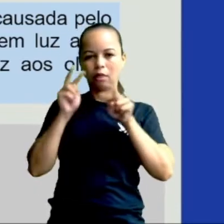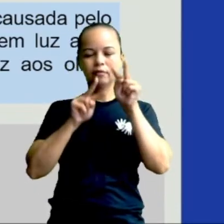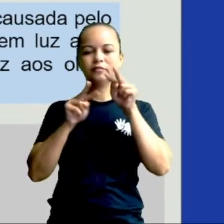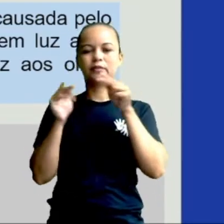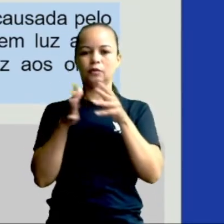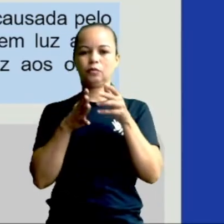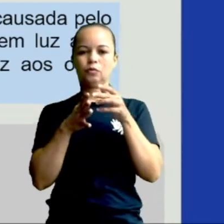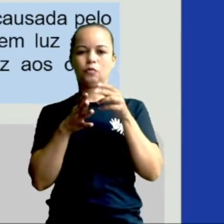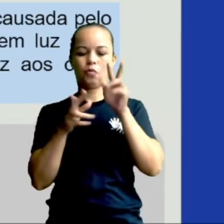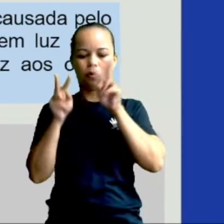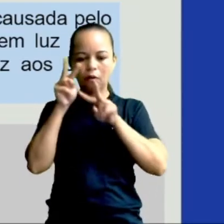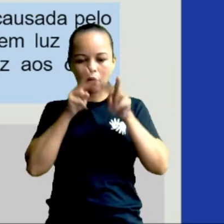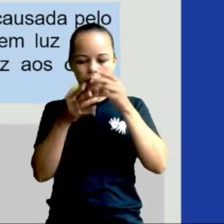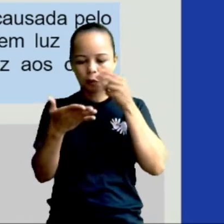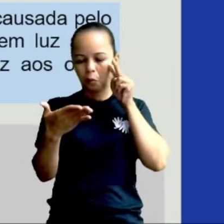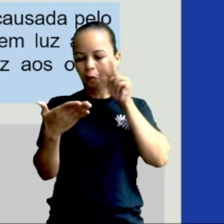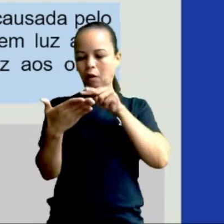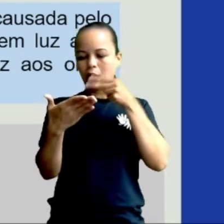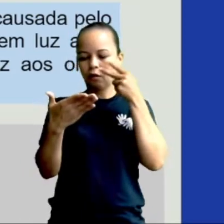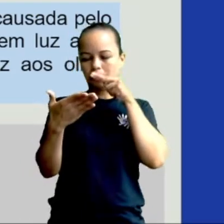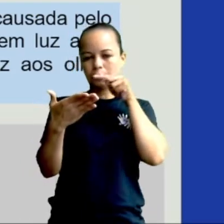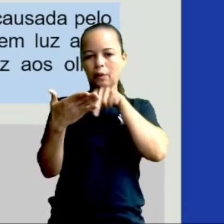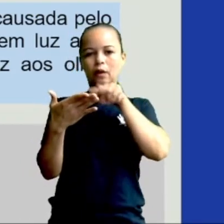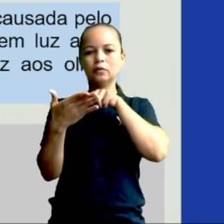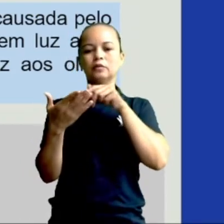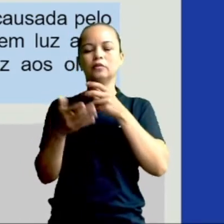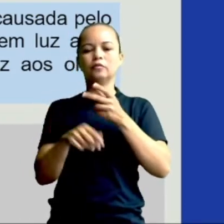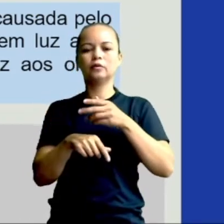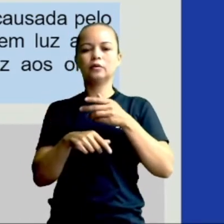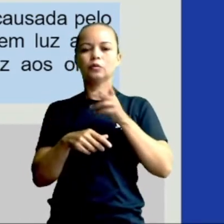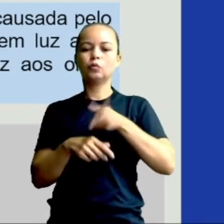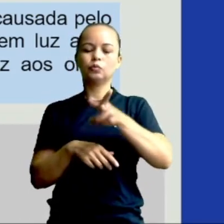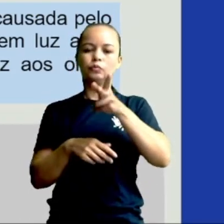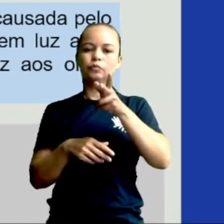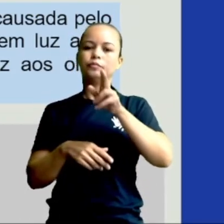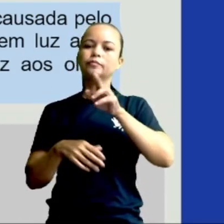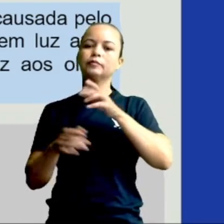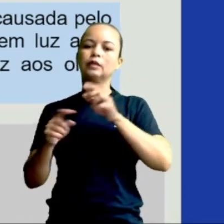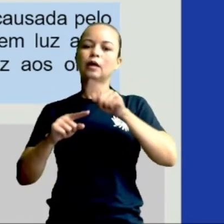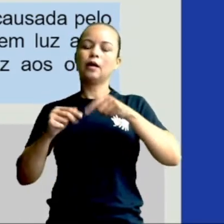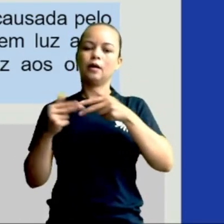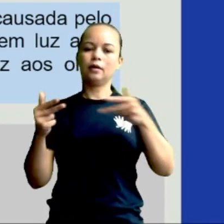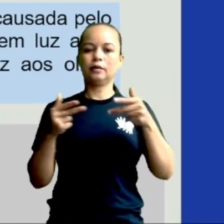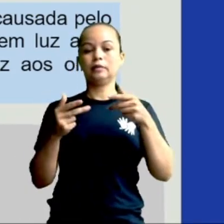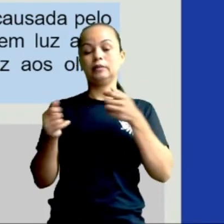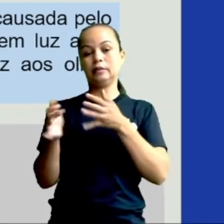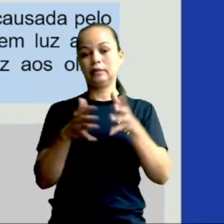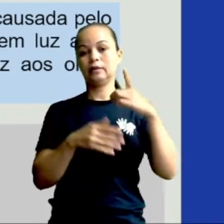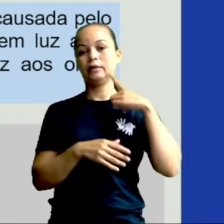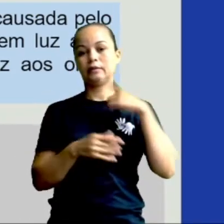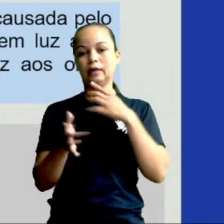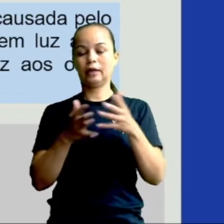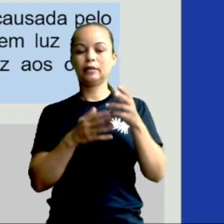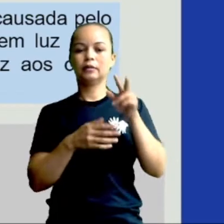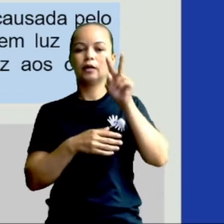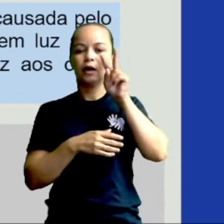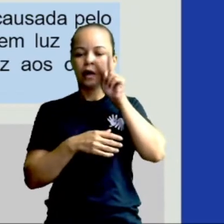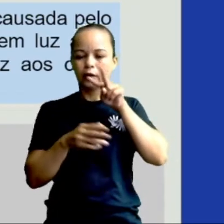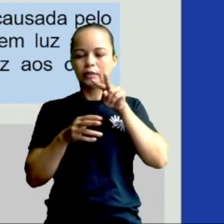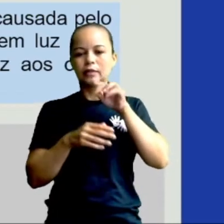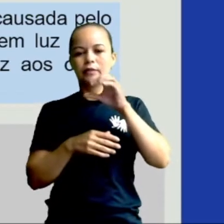excessivo de aparelhos eletrônicos tem favorecido o aumento de casos da síndrome da visão